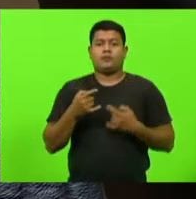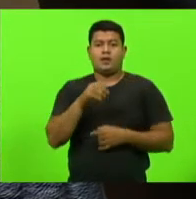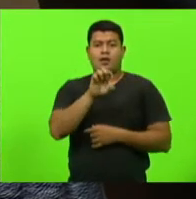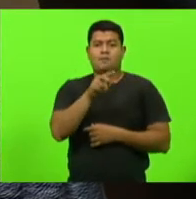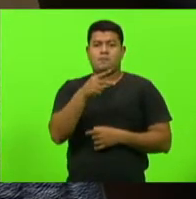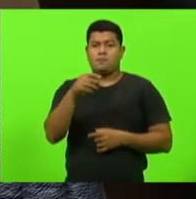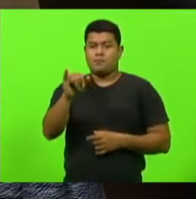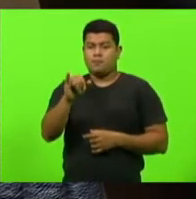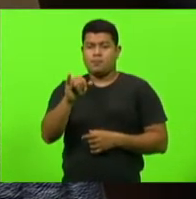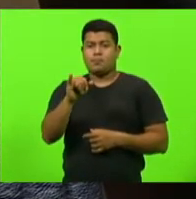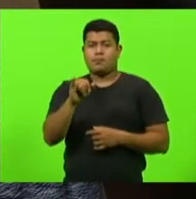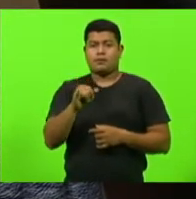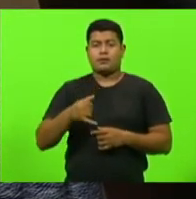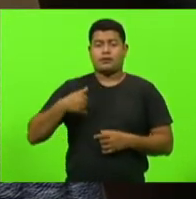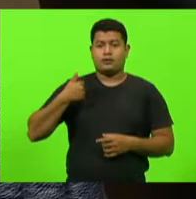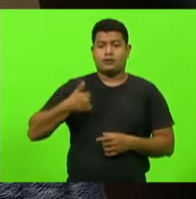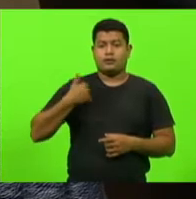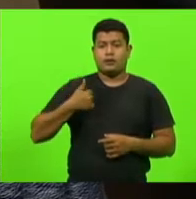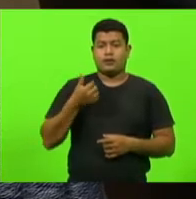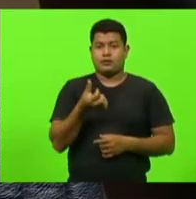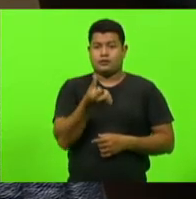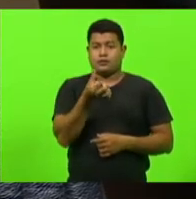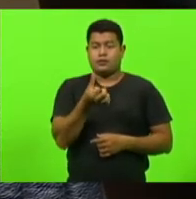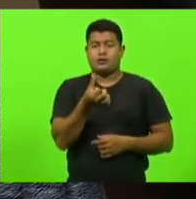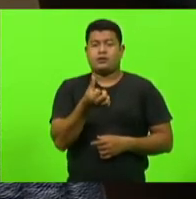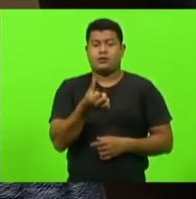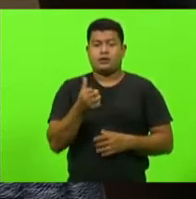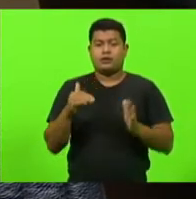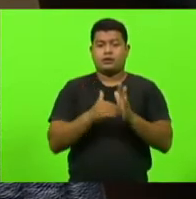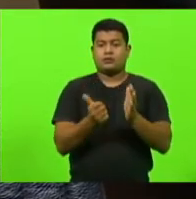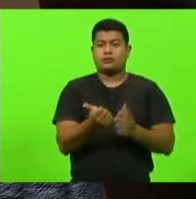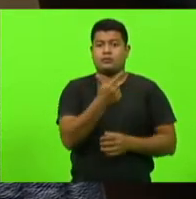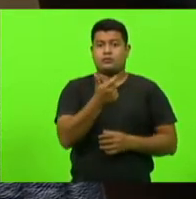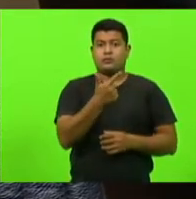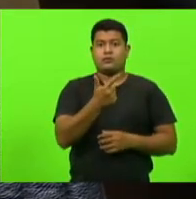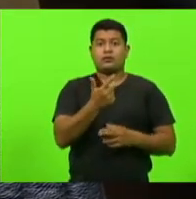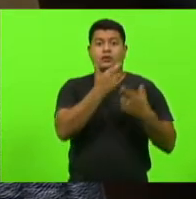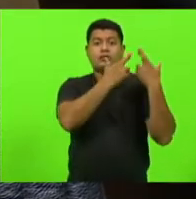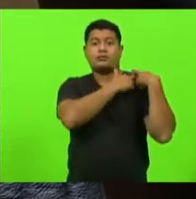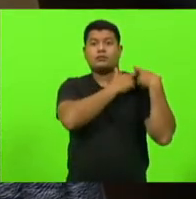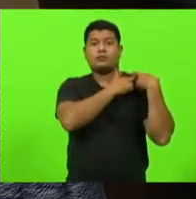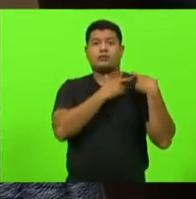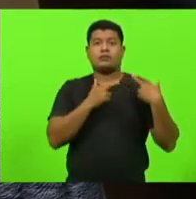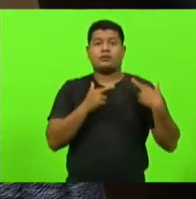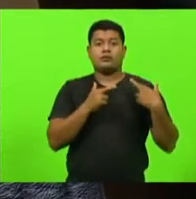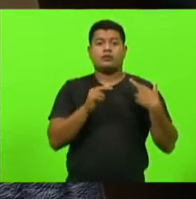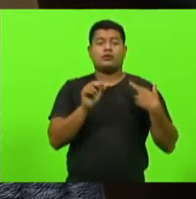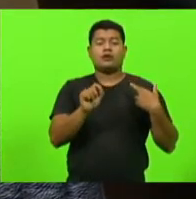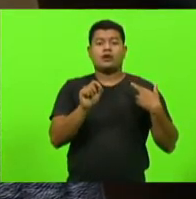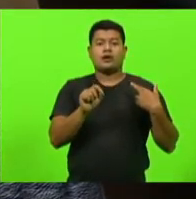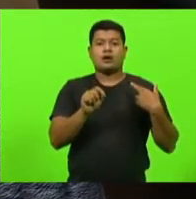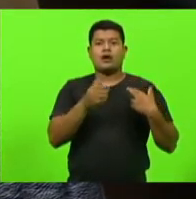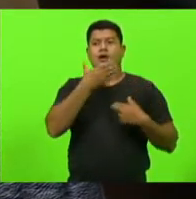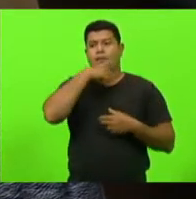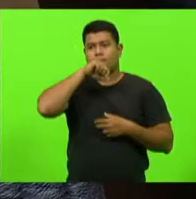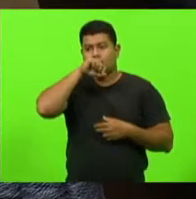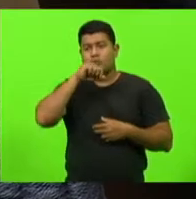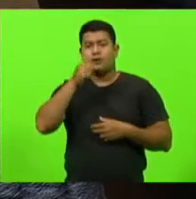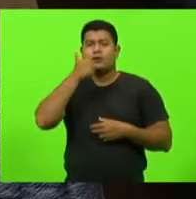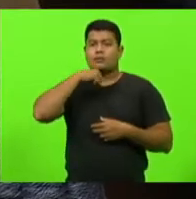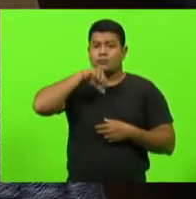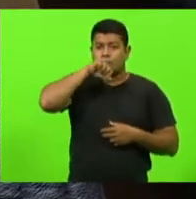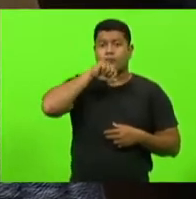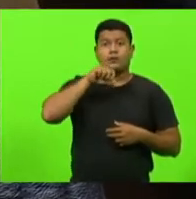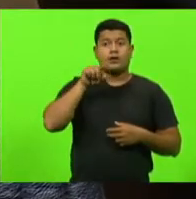a 12 anos fica sob responsabilidade dos pais. Então, isso está muito claro, é os pais, os pais vão decidir se é para